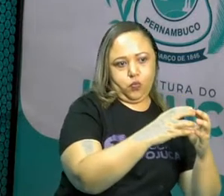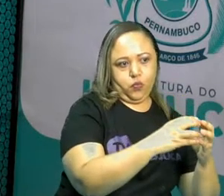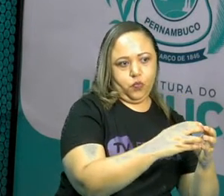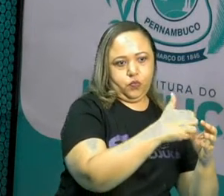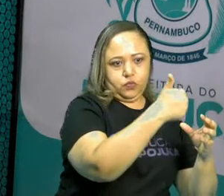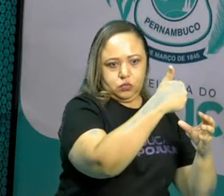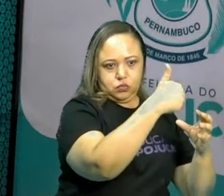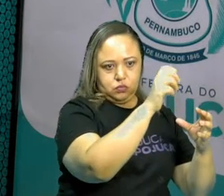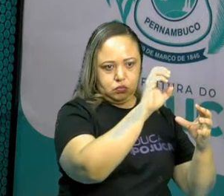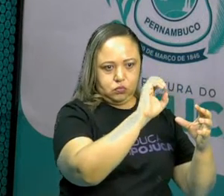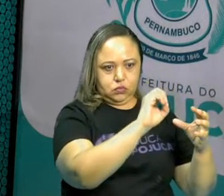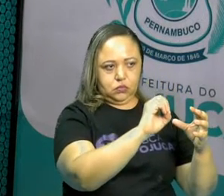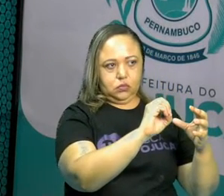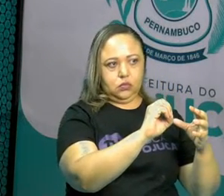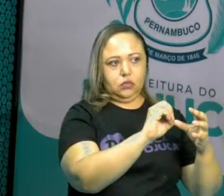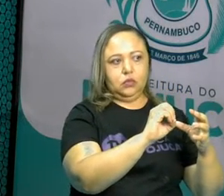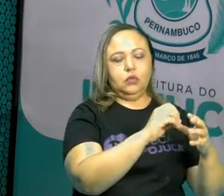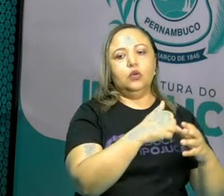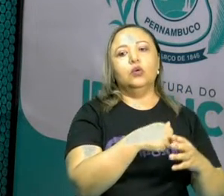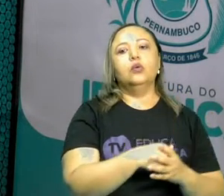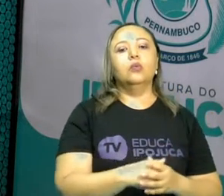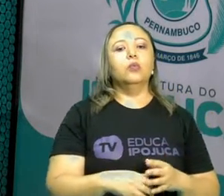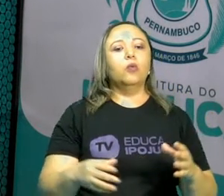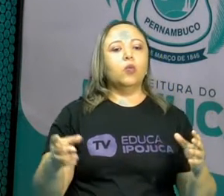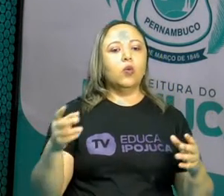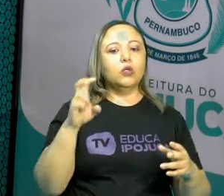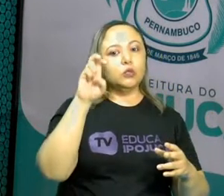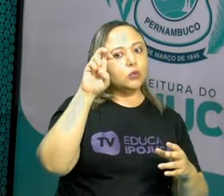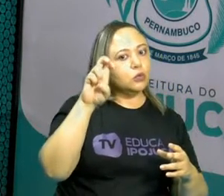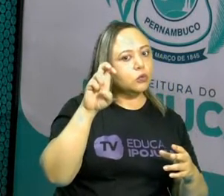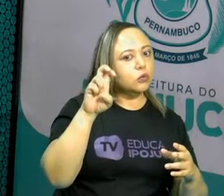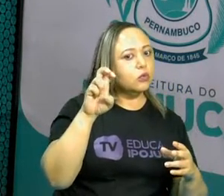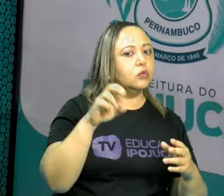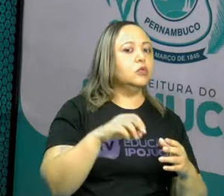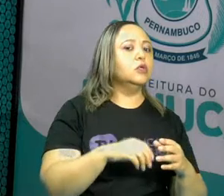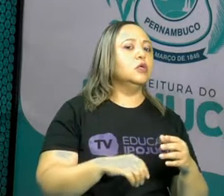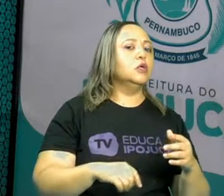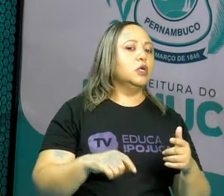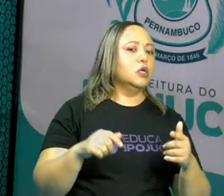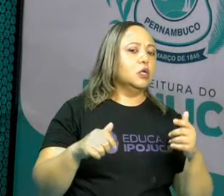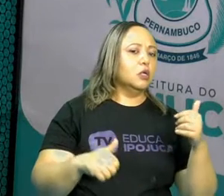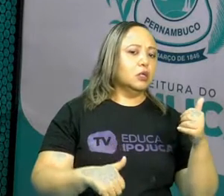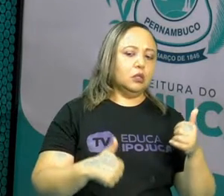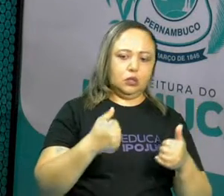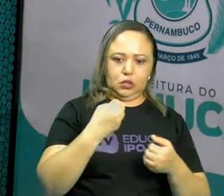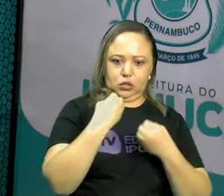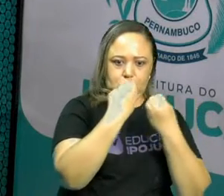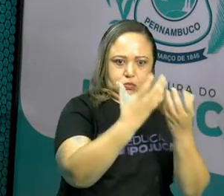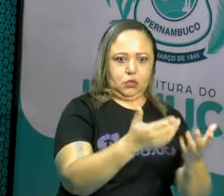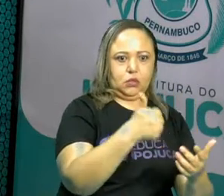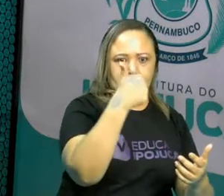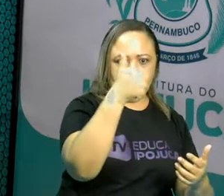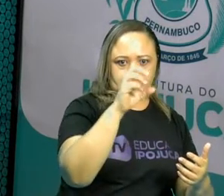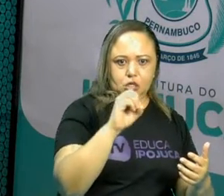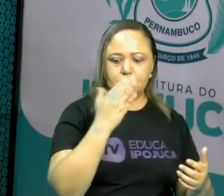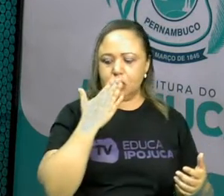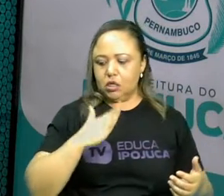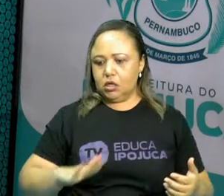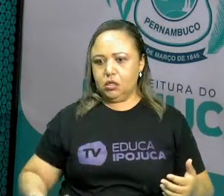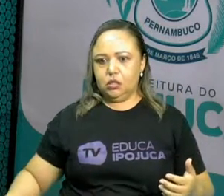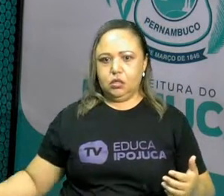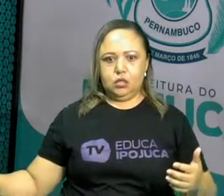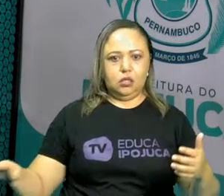10 bolinhas. Mas quando eu peguei 5 bolinhas, eu atendi 10 crianças. E quando eu peguei 10